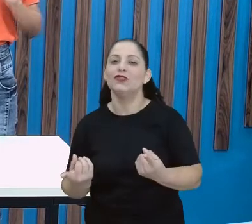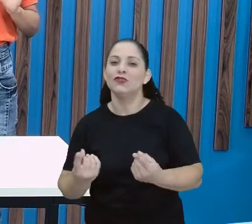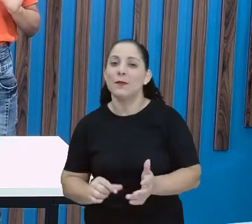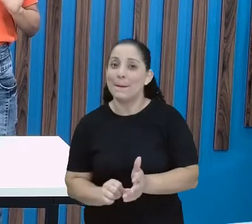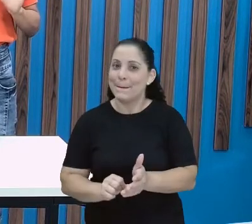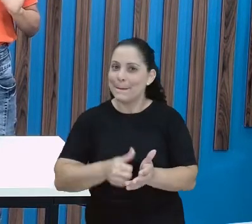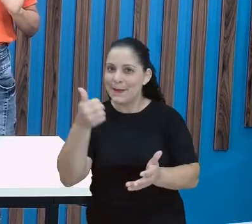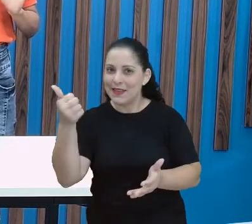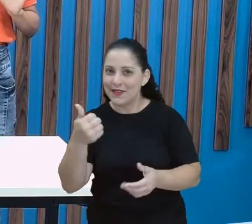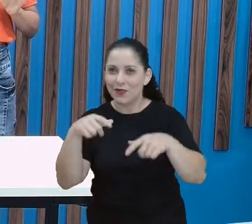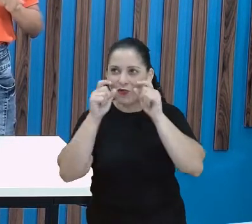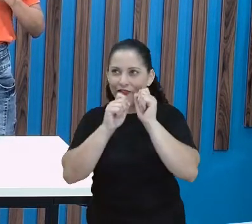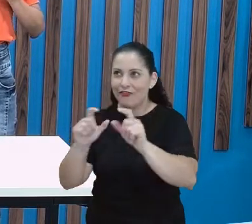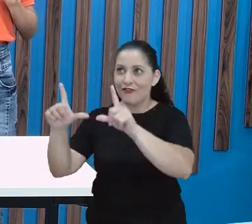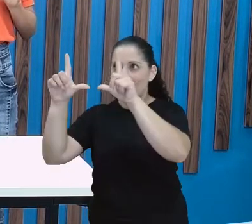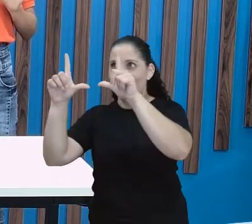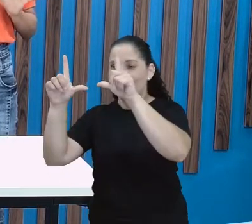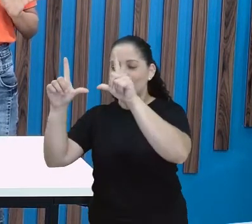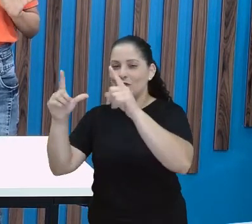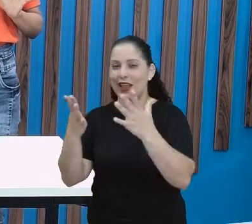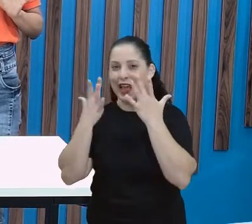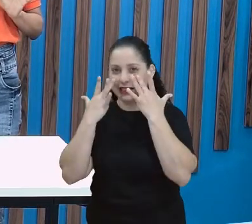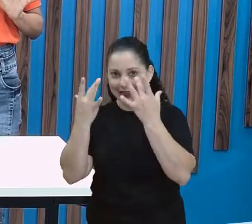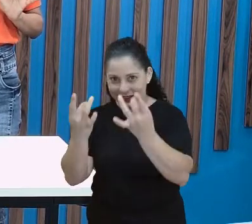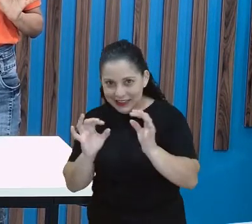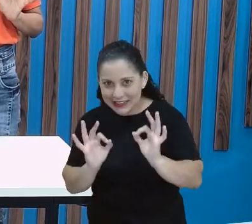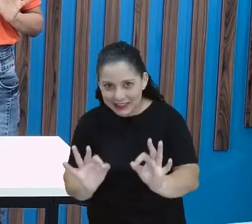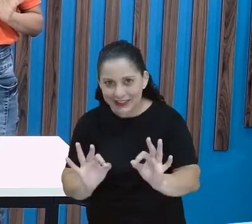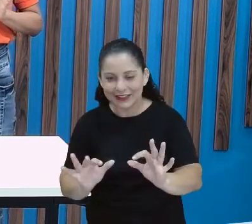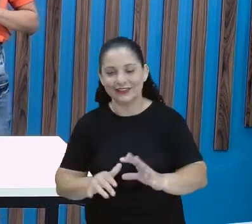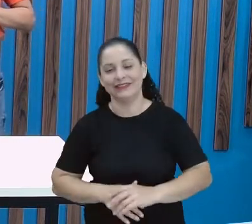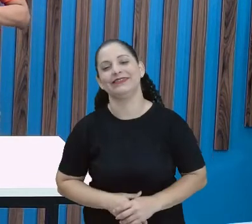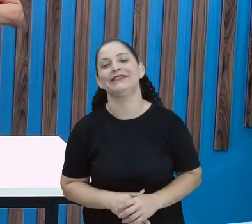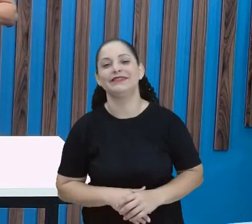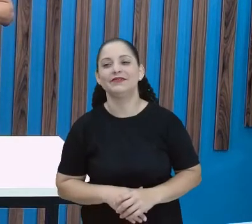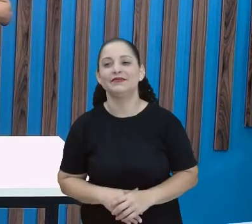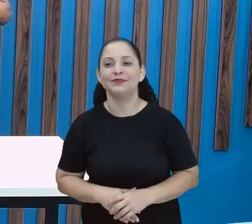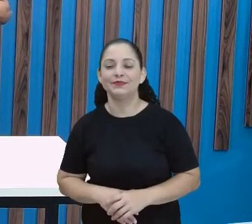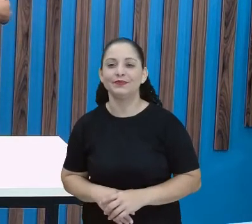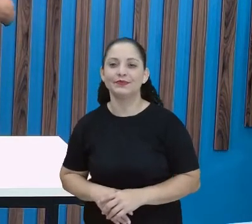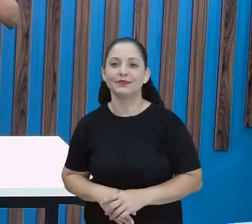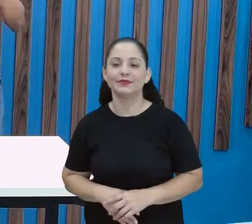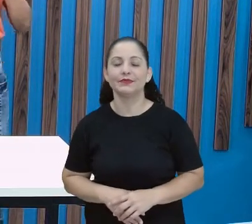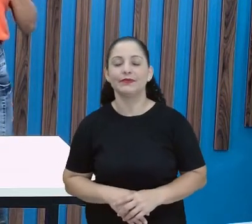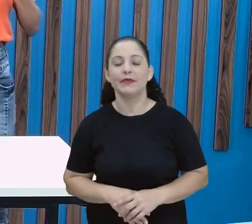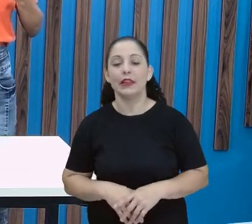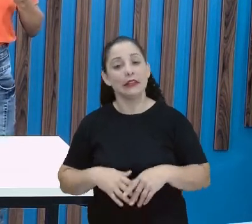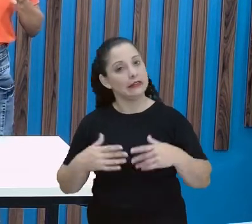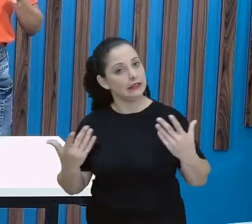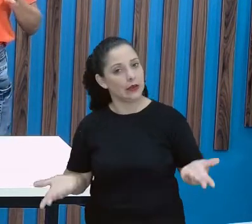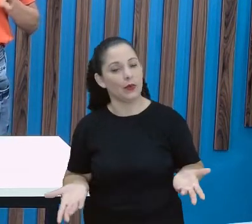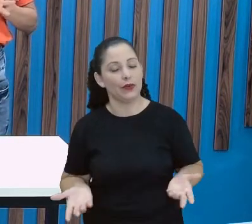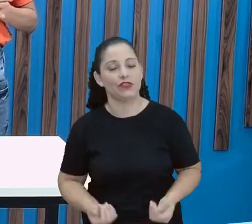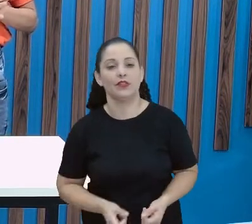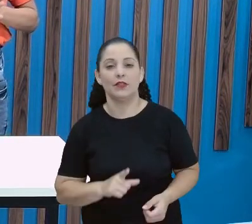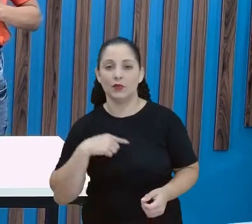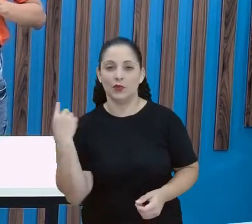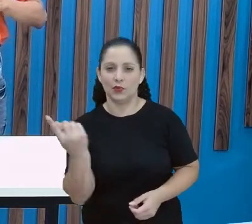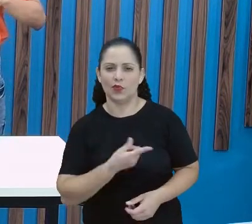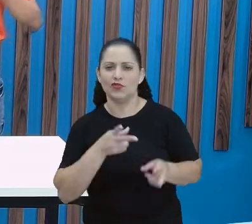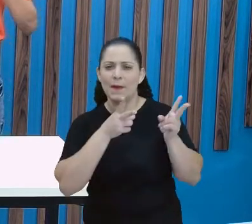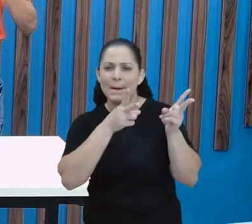olha logo para a imagem, é o que mais chama a atenção da gente, tá? Então, a gente verificou que nesse mural